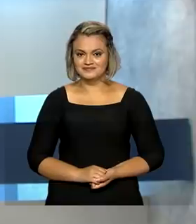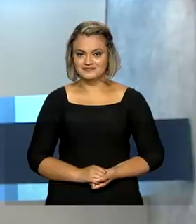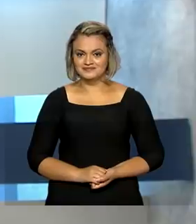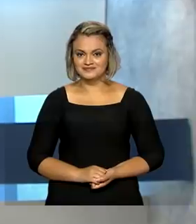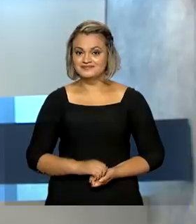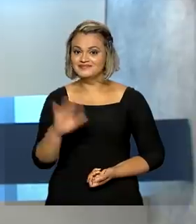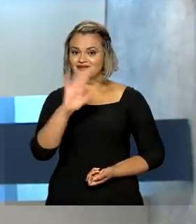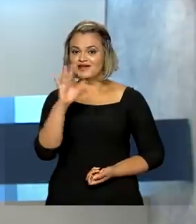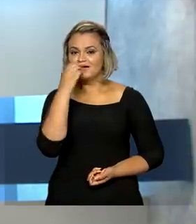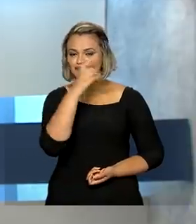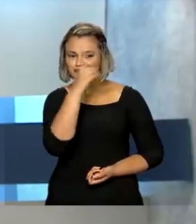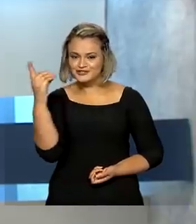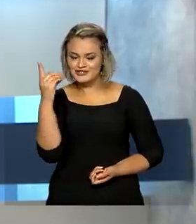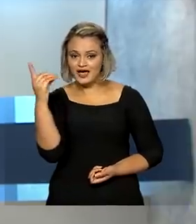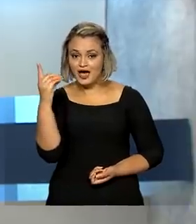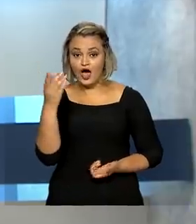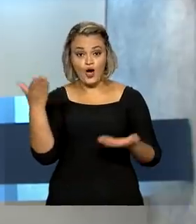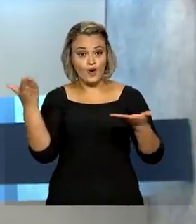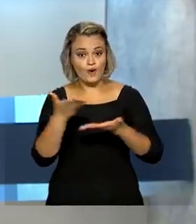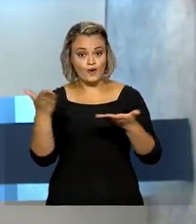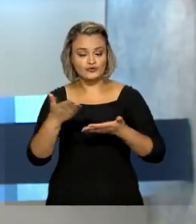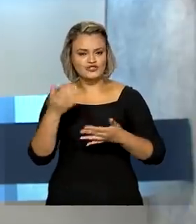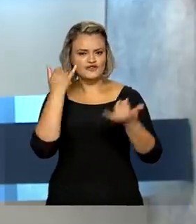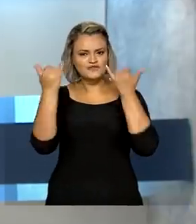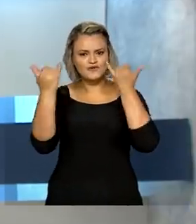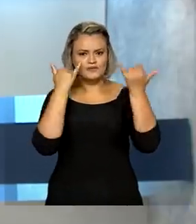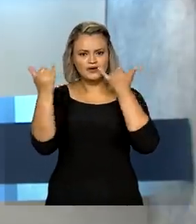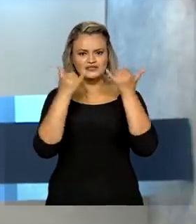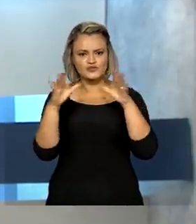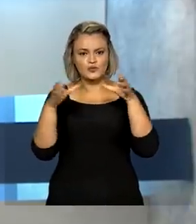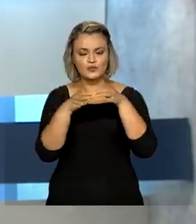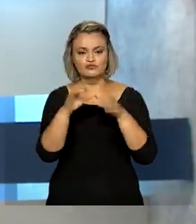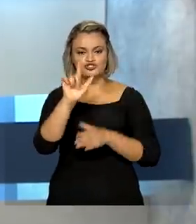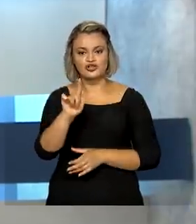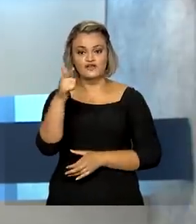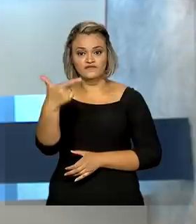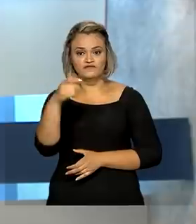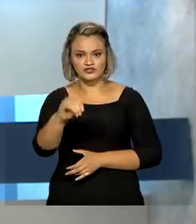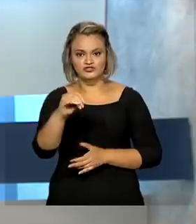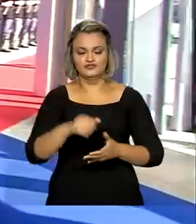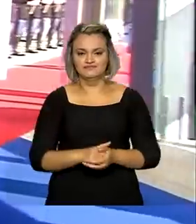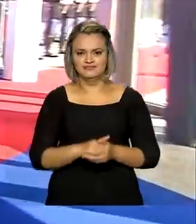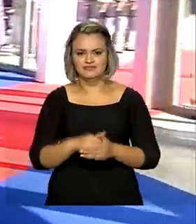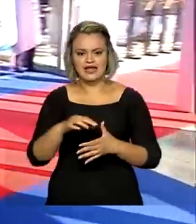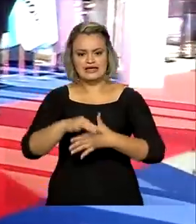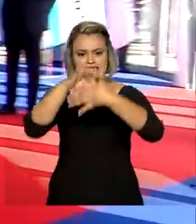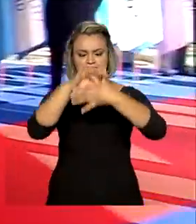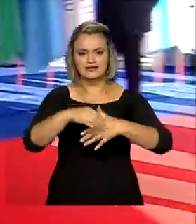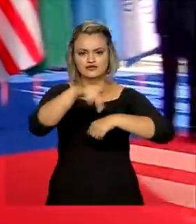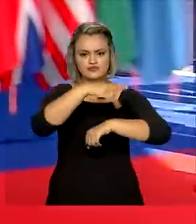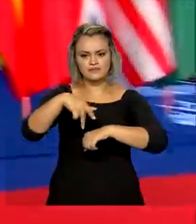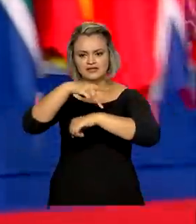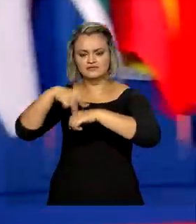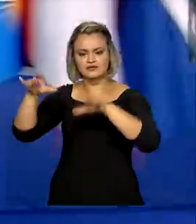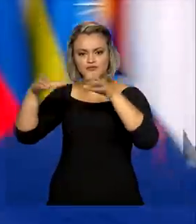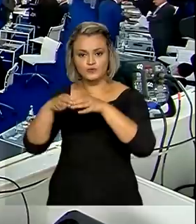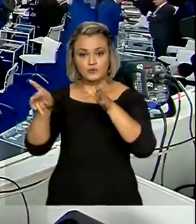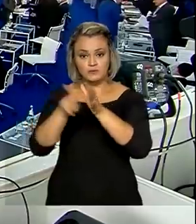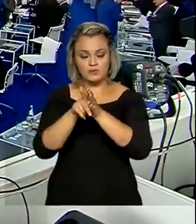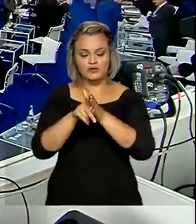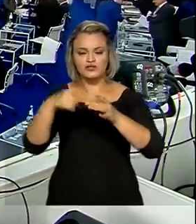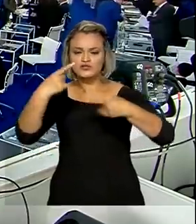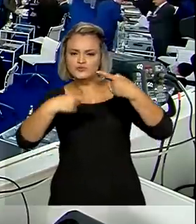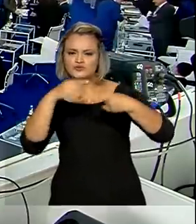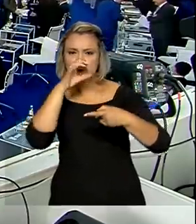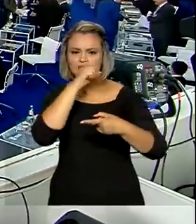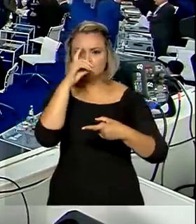Olá, bom dia! Na edição de hoje, as informações sobre a cúpula do G20. Líderes dos países que integram o grupo discutiram